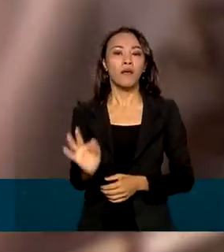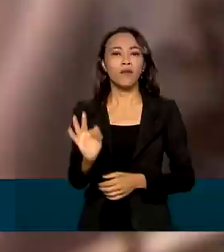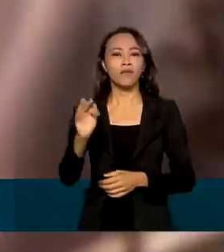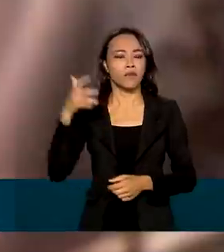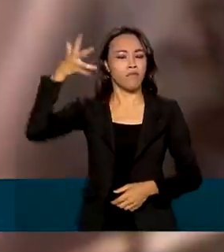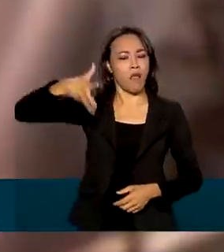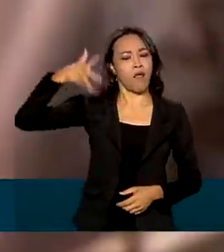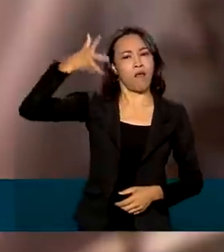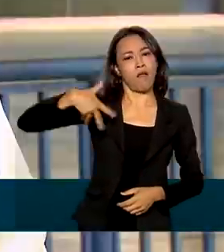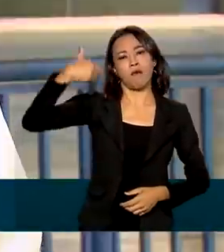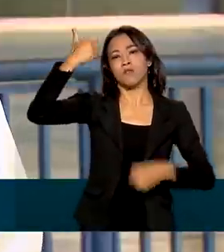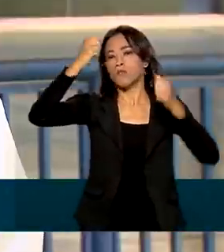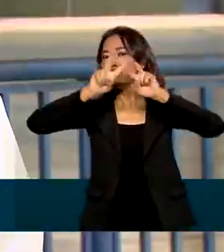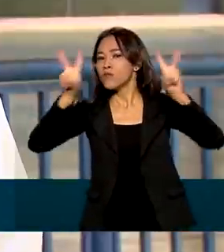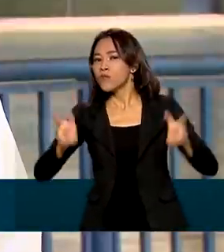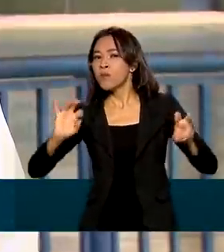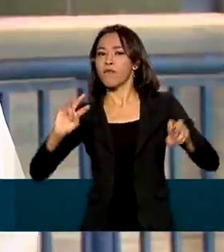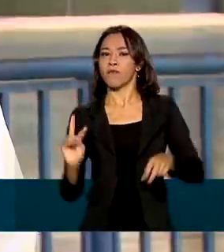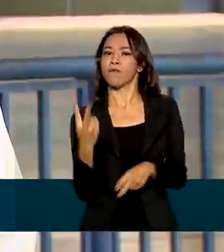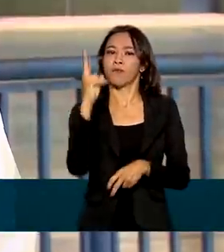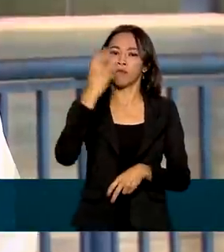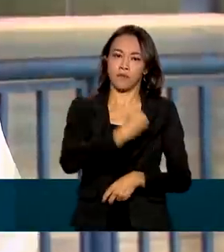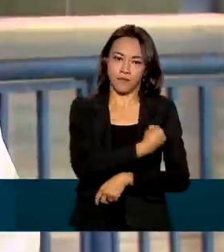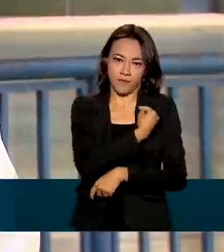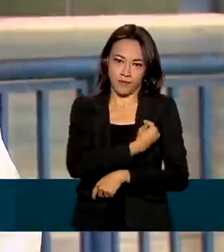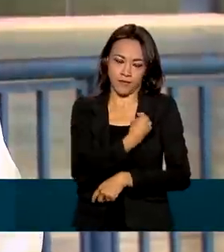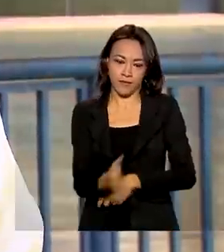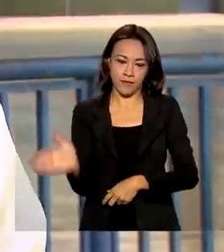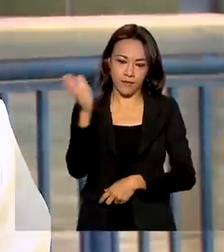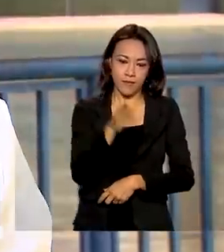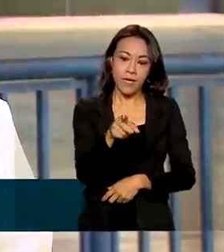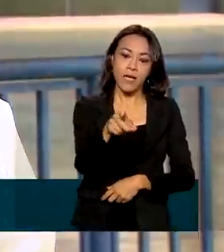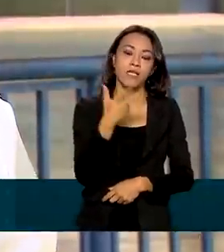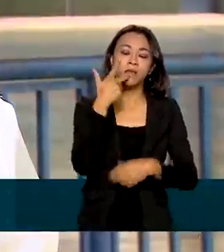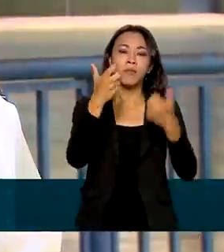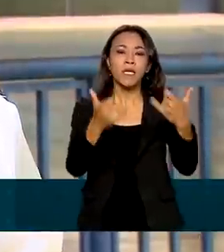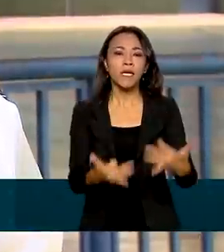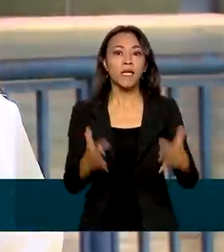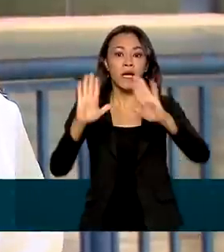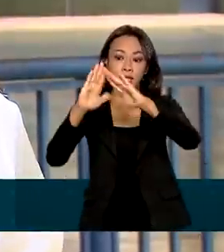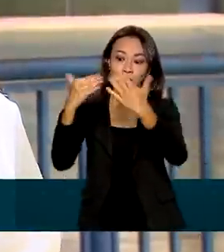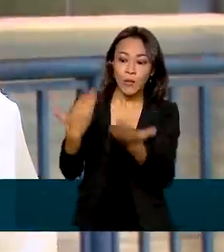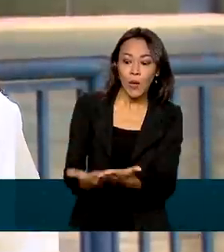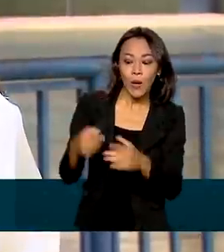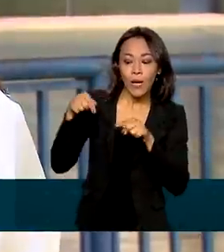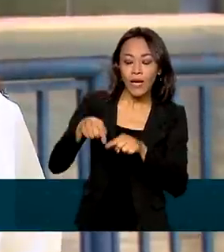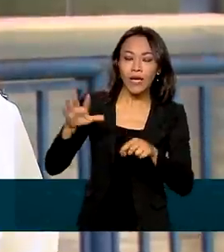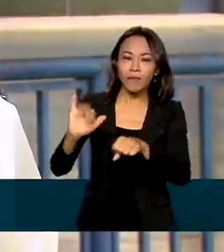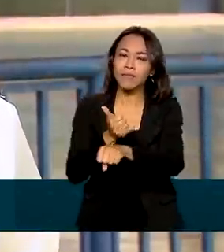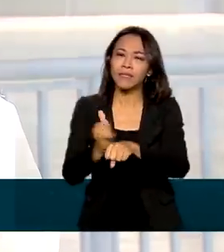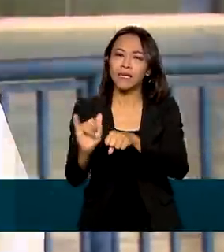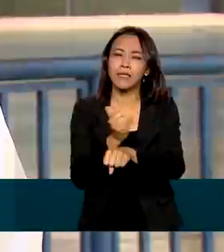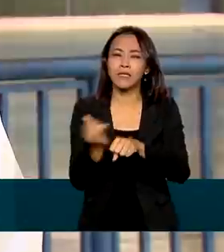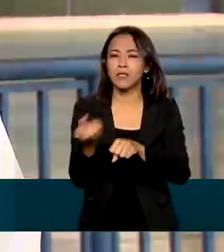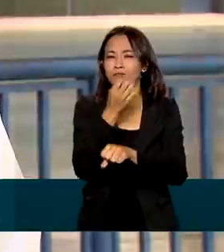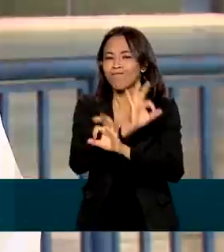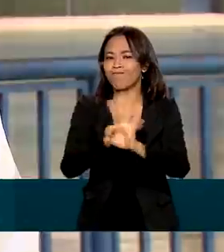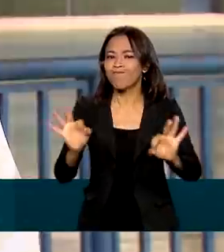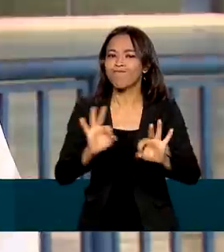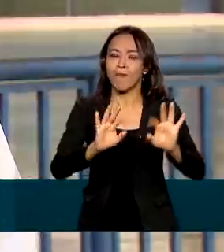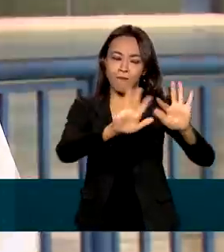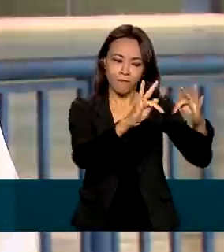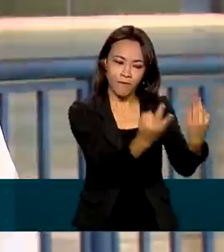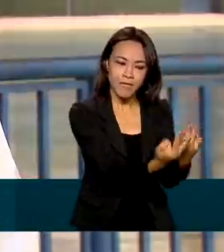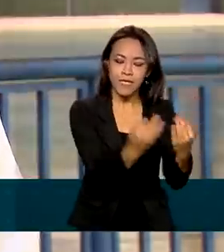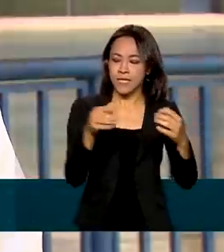a valorização da vida. Essas atividades são importantes porque a escola acaba sendo uma mediadora entre o aluno e a família. Por vezes,